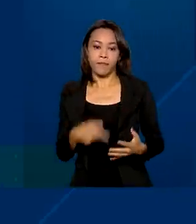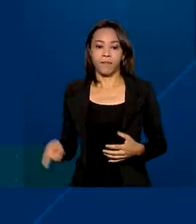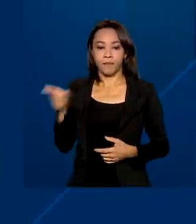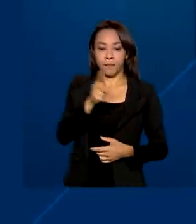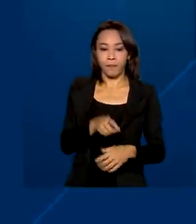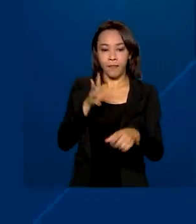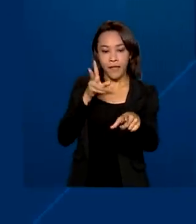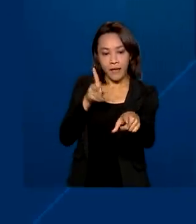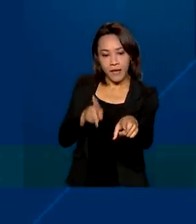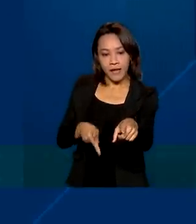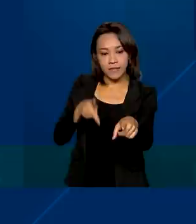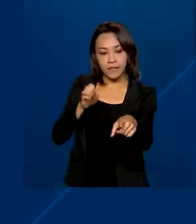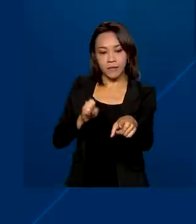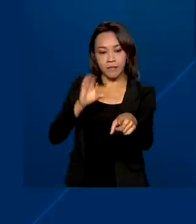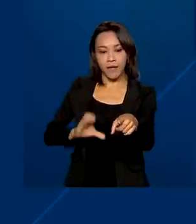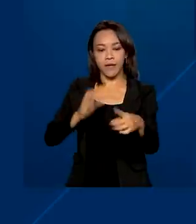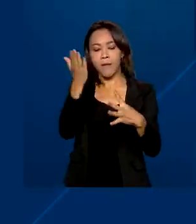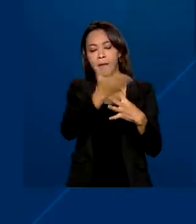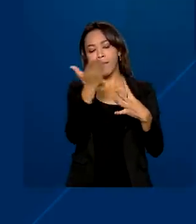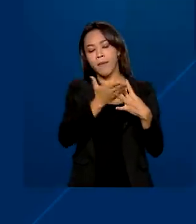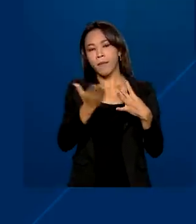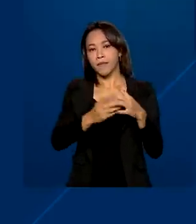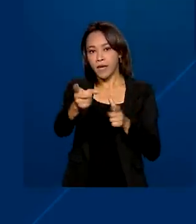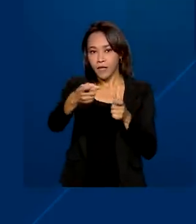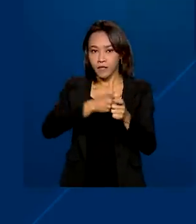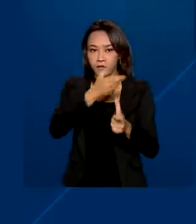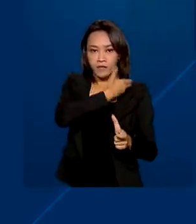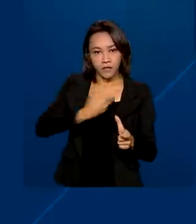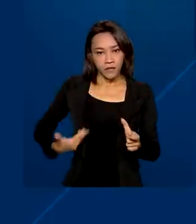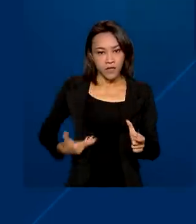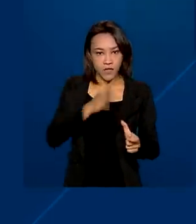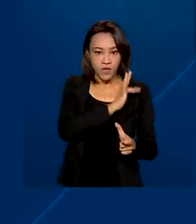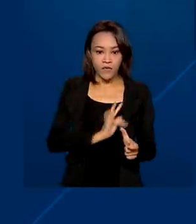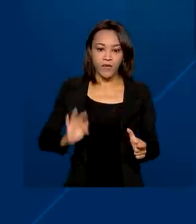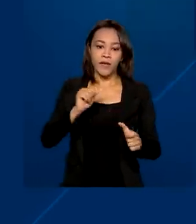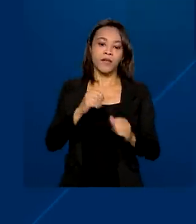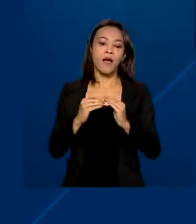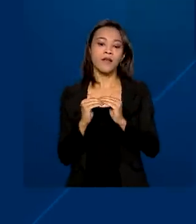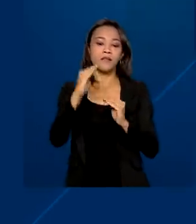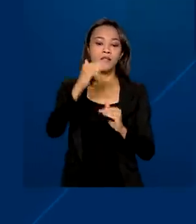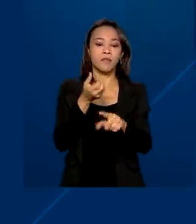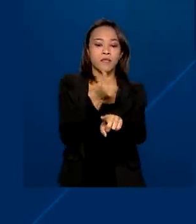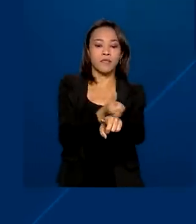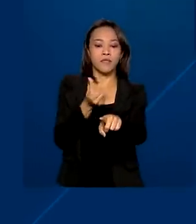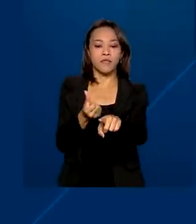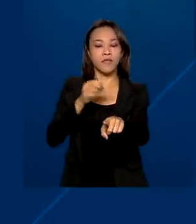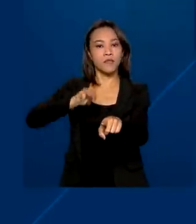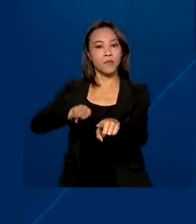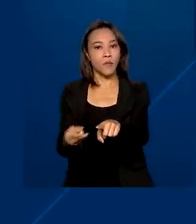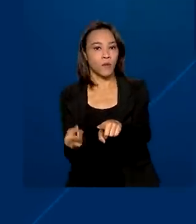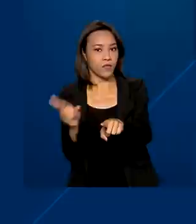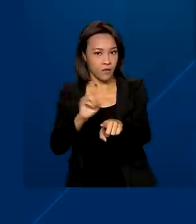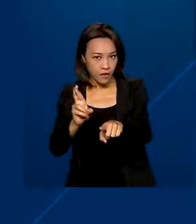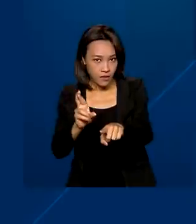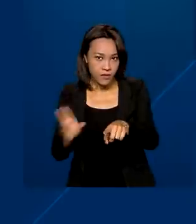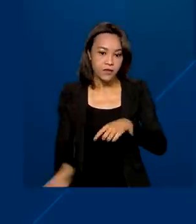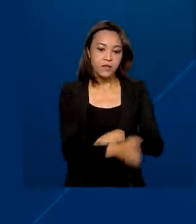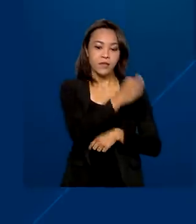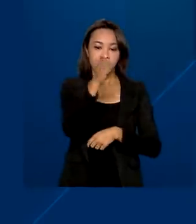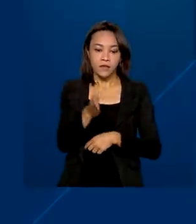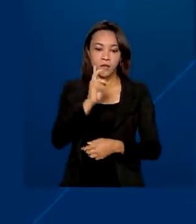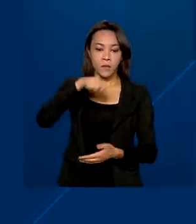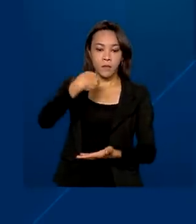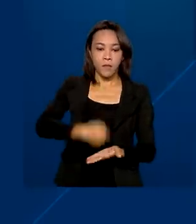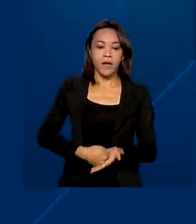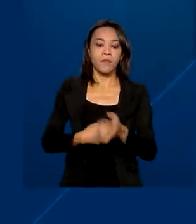Precatórios propõe o parcelamento em 10 vezes das dívidas acima de R 66 milhões. O pagamento será